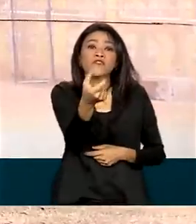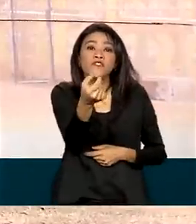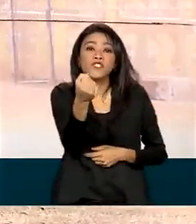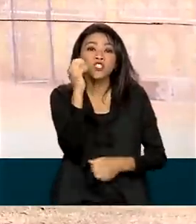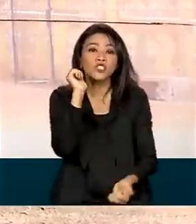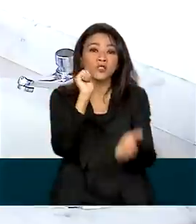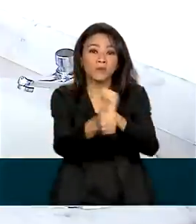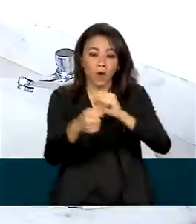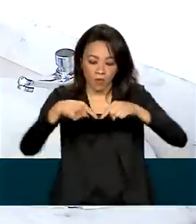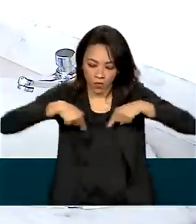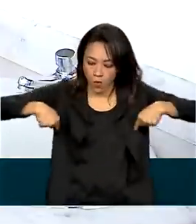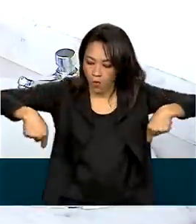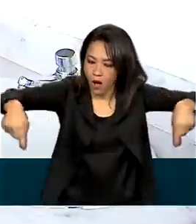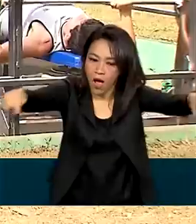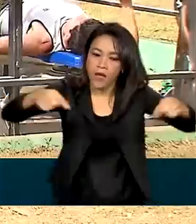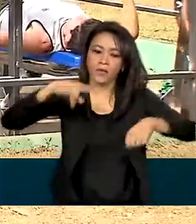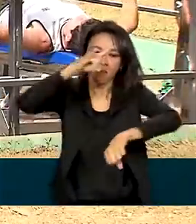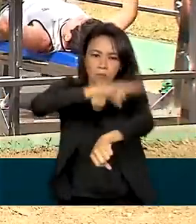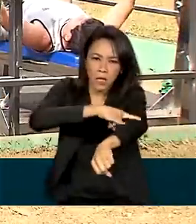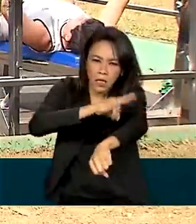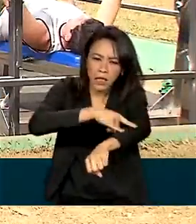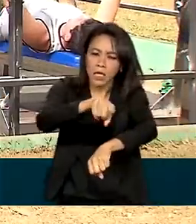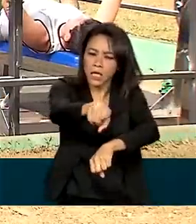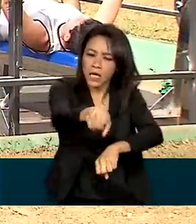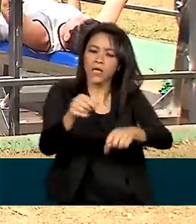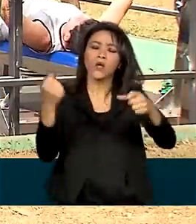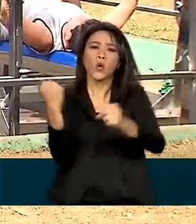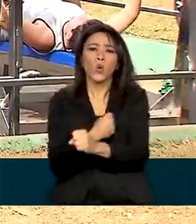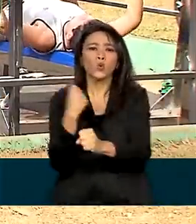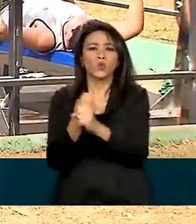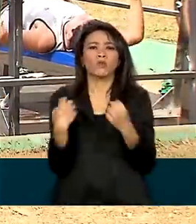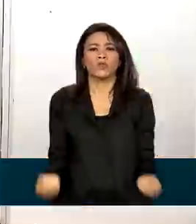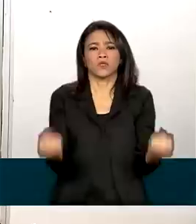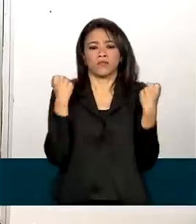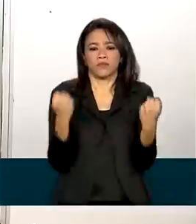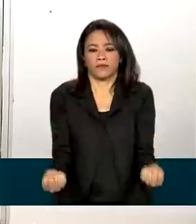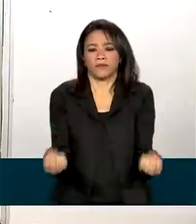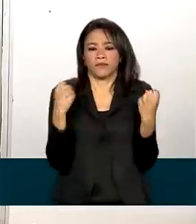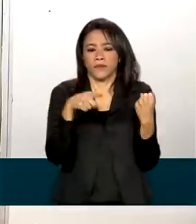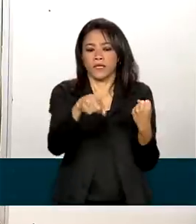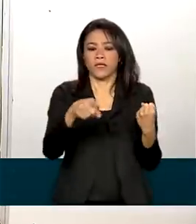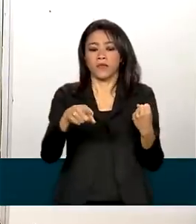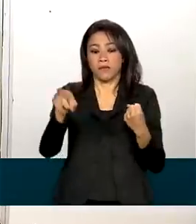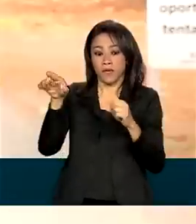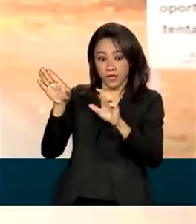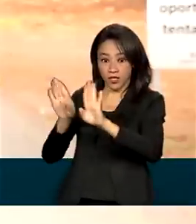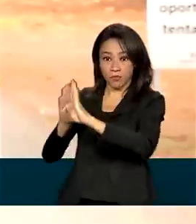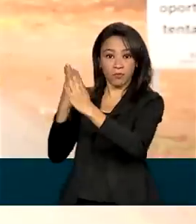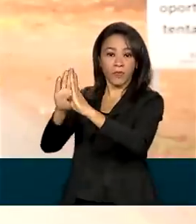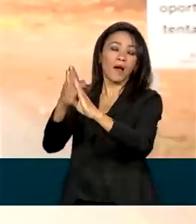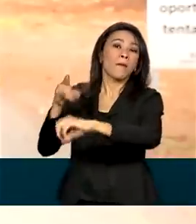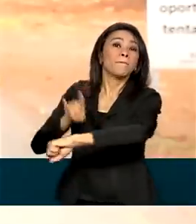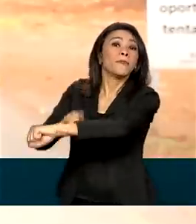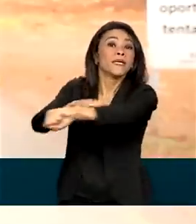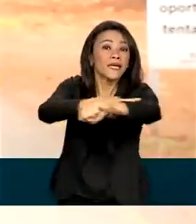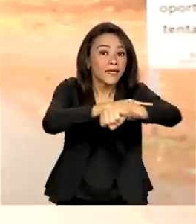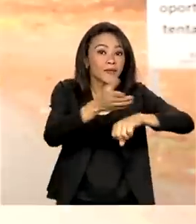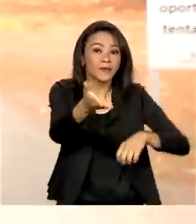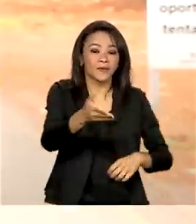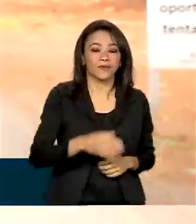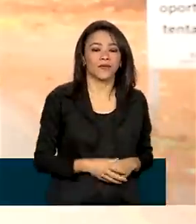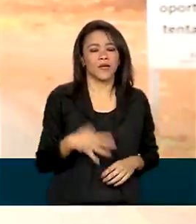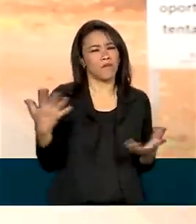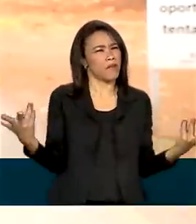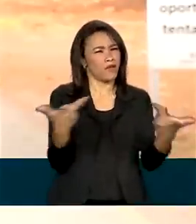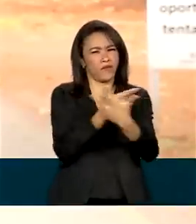poliesportivas, dos banheiros, a construção de academias e de vestiários. Eu acho maravilhoso, né, porque eu